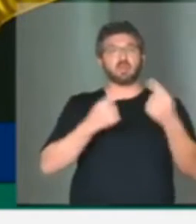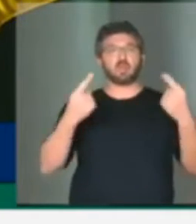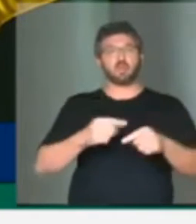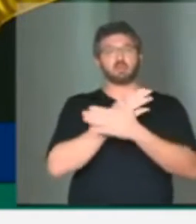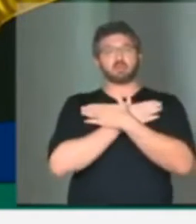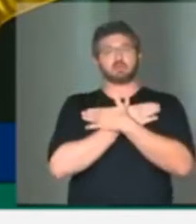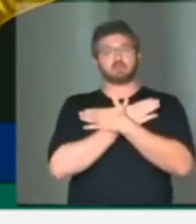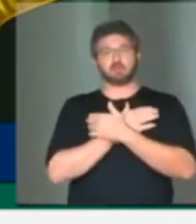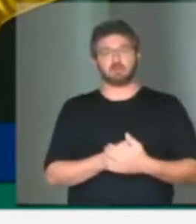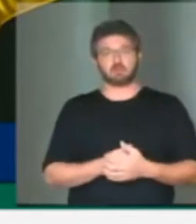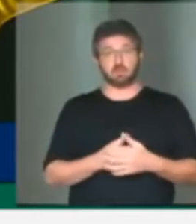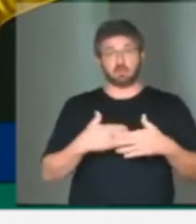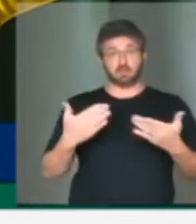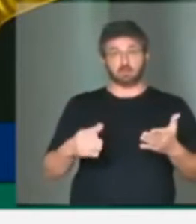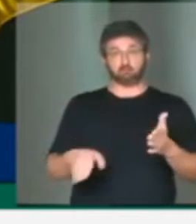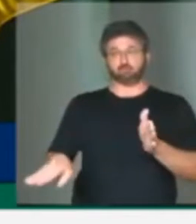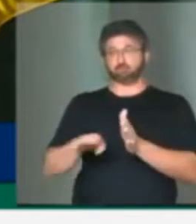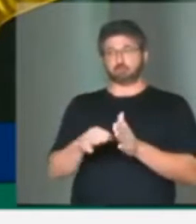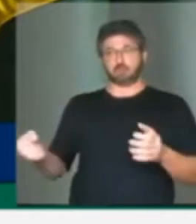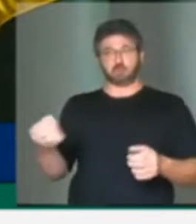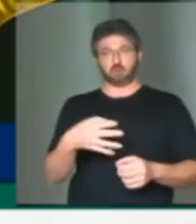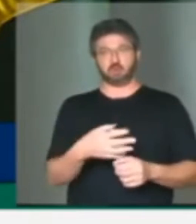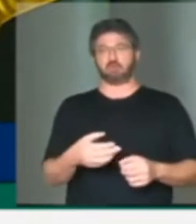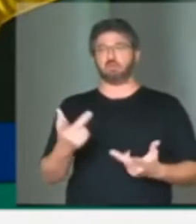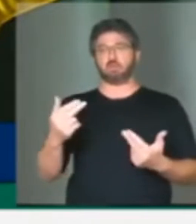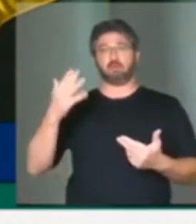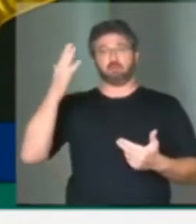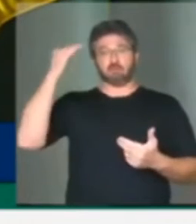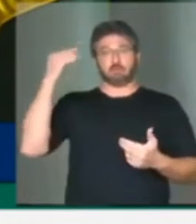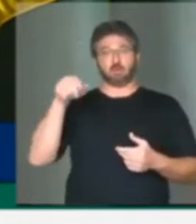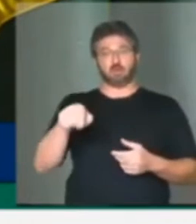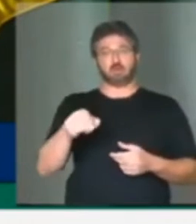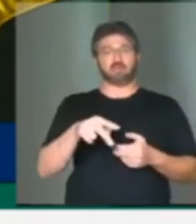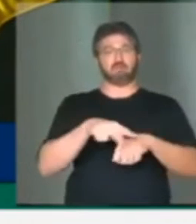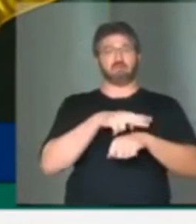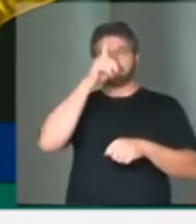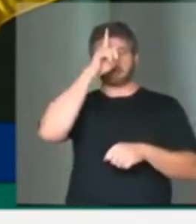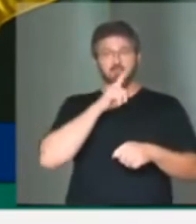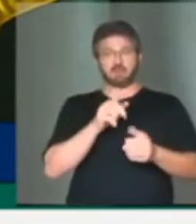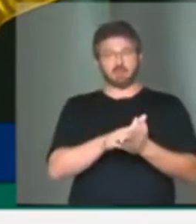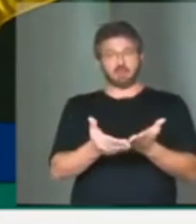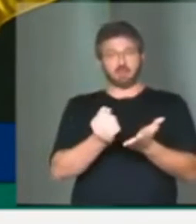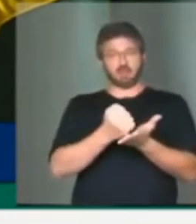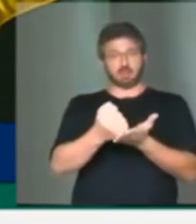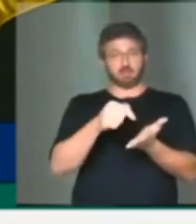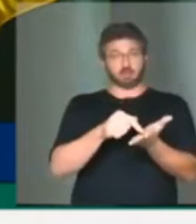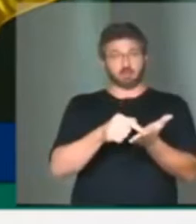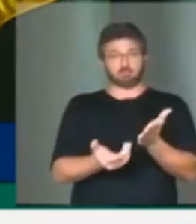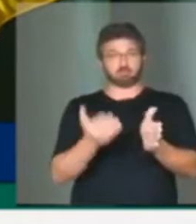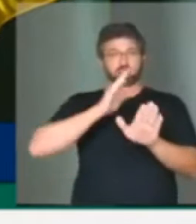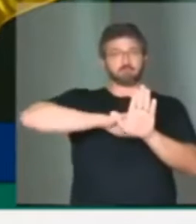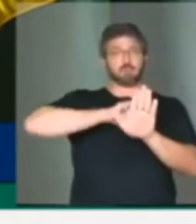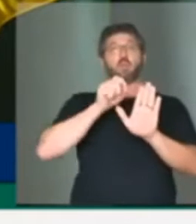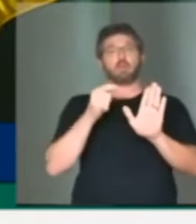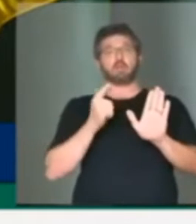E quando vem com uma política como essa famosa carteira verde e amarela, no fundo, introduz